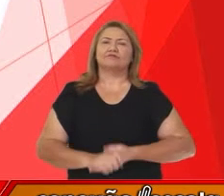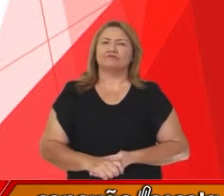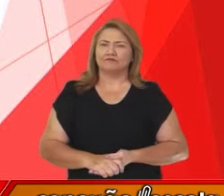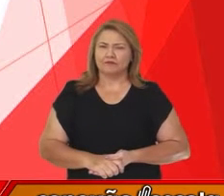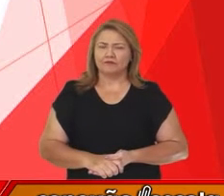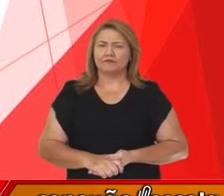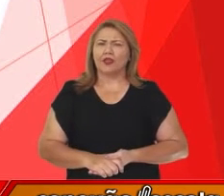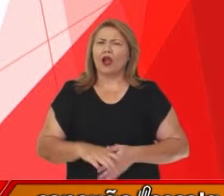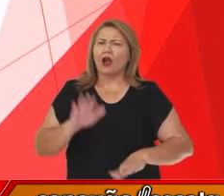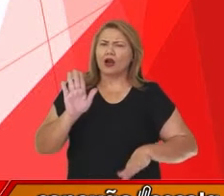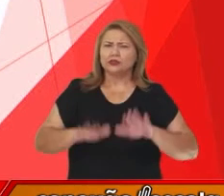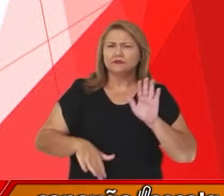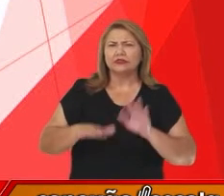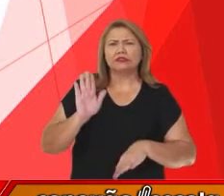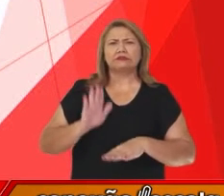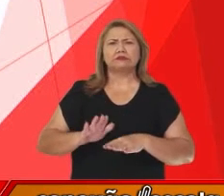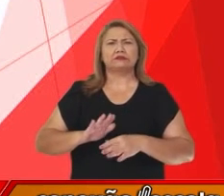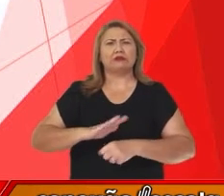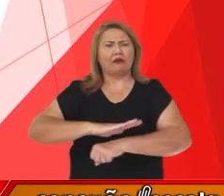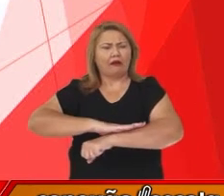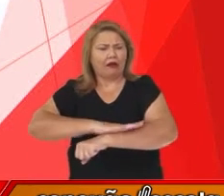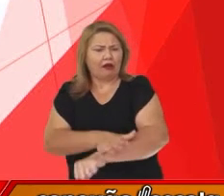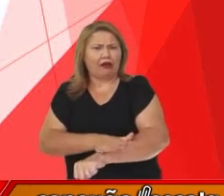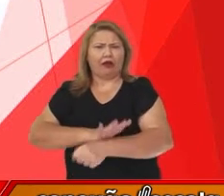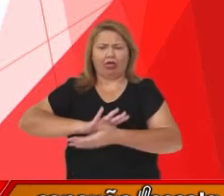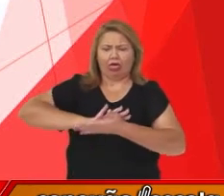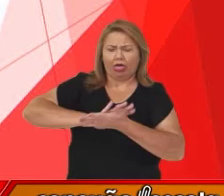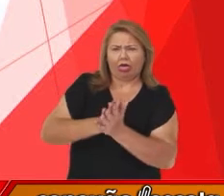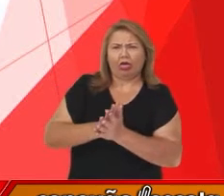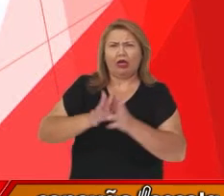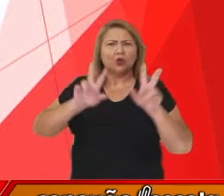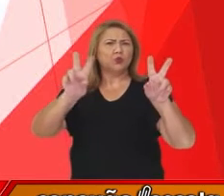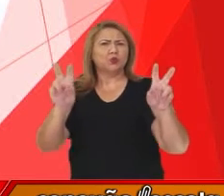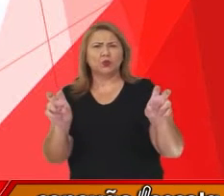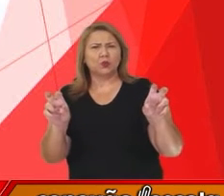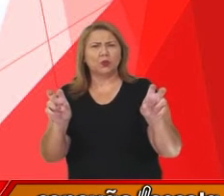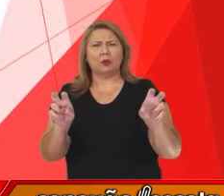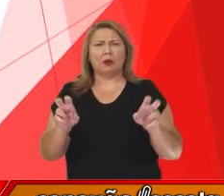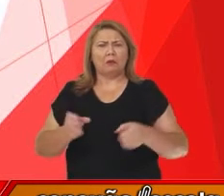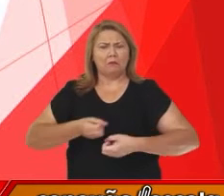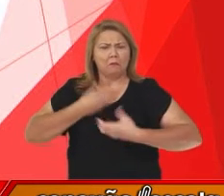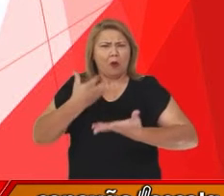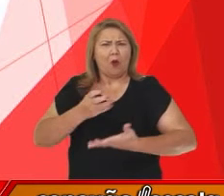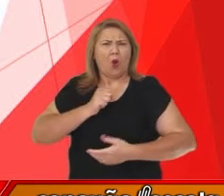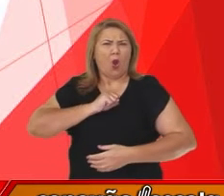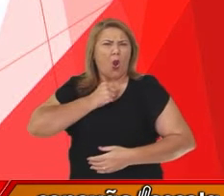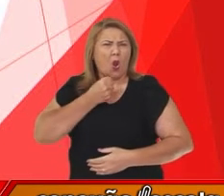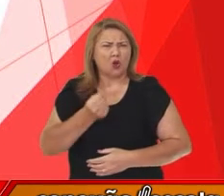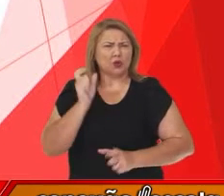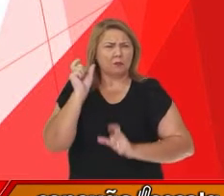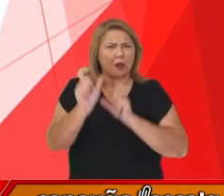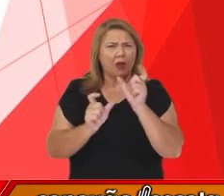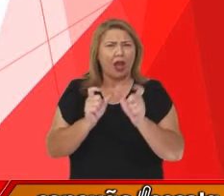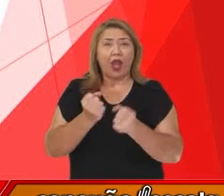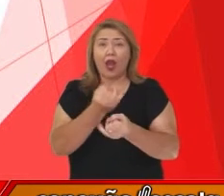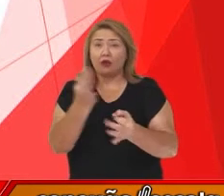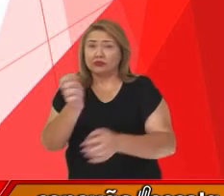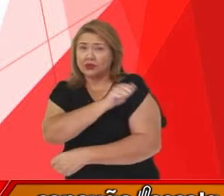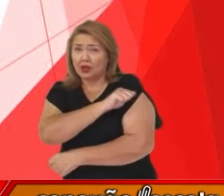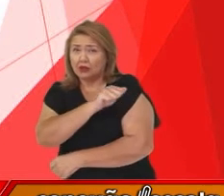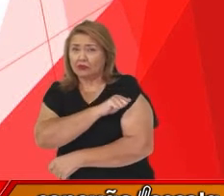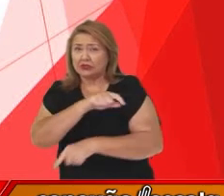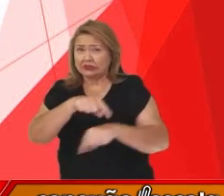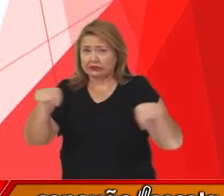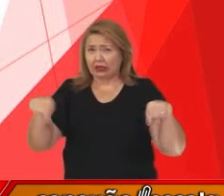quando eu levo um assunto de racismo, preconceito ou discurso de ódio para a sala de aula, alguns alunos meus